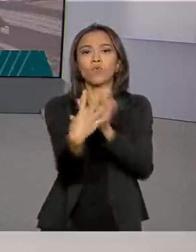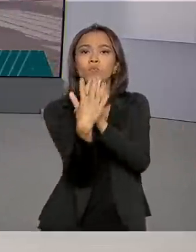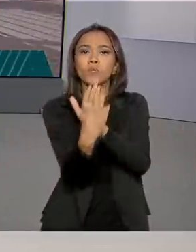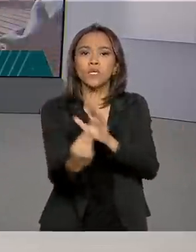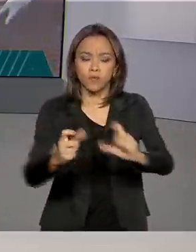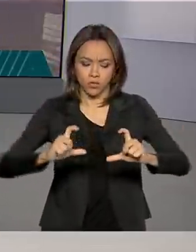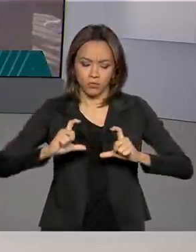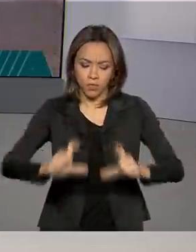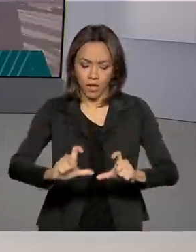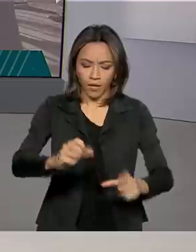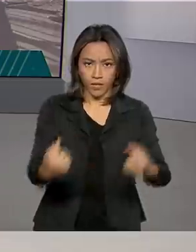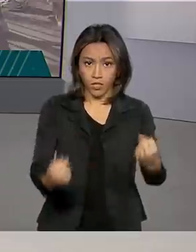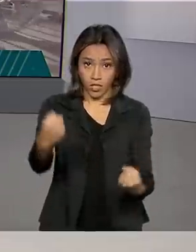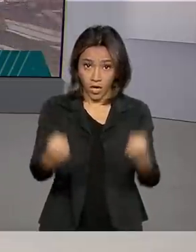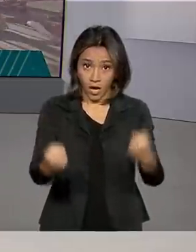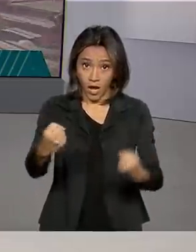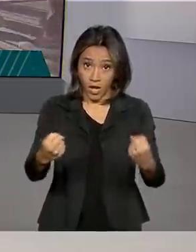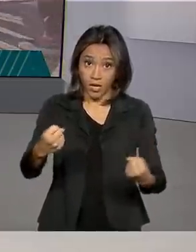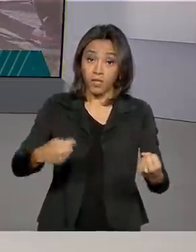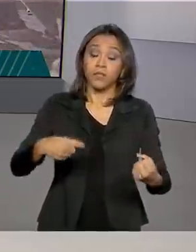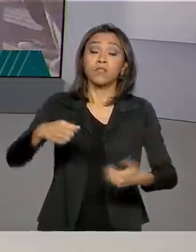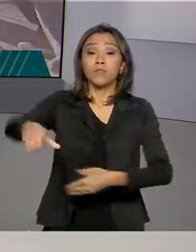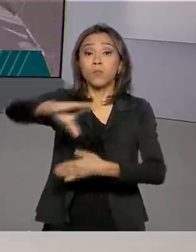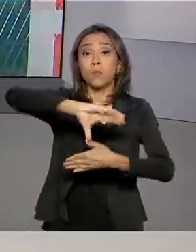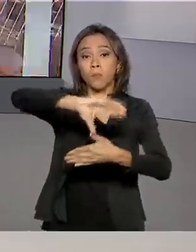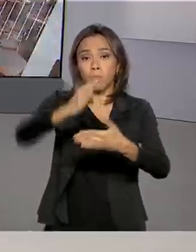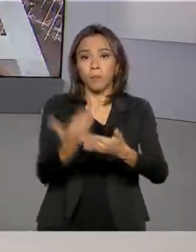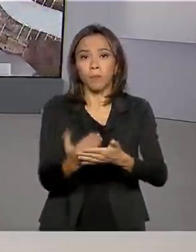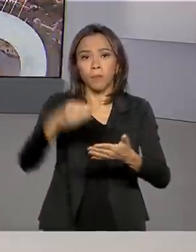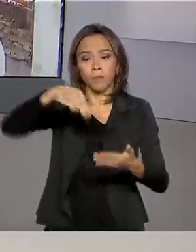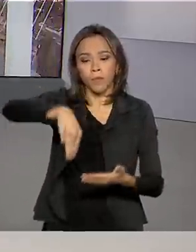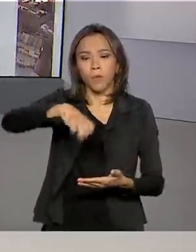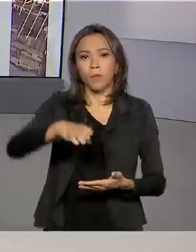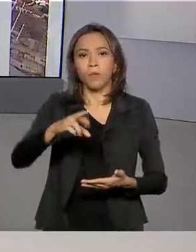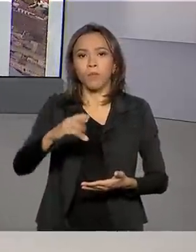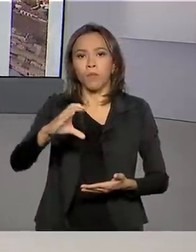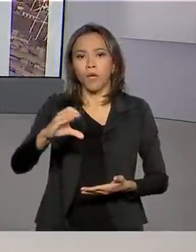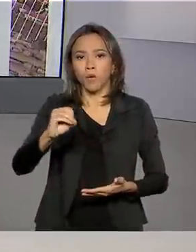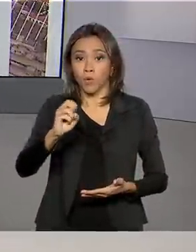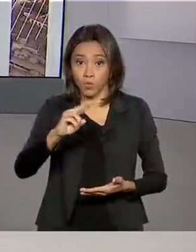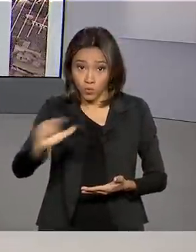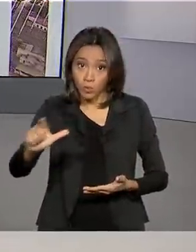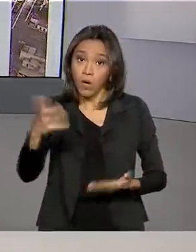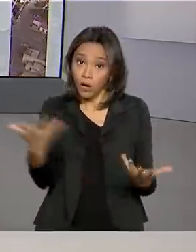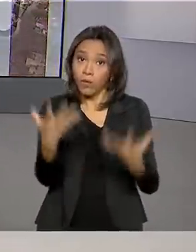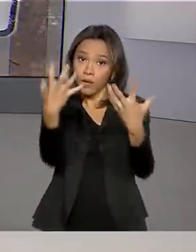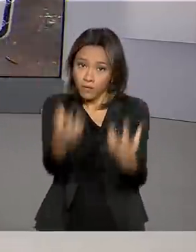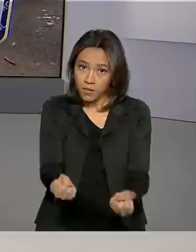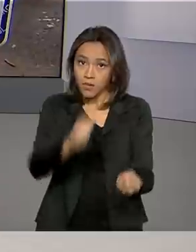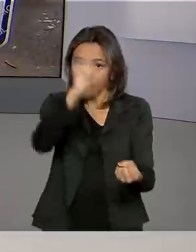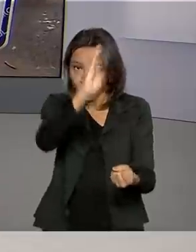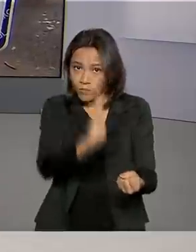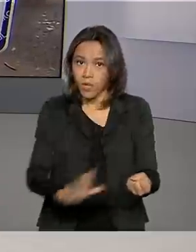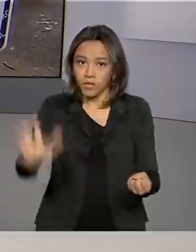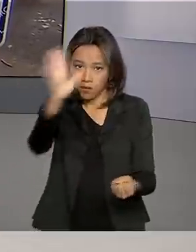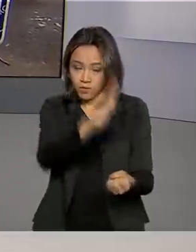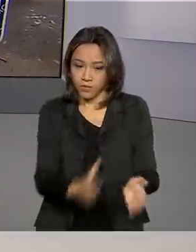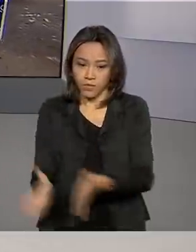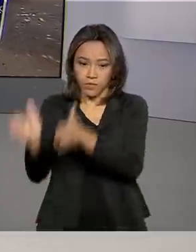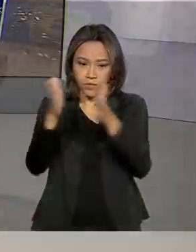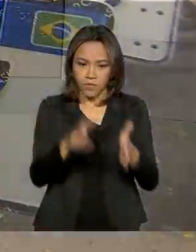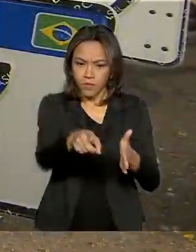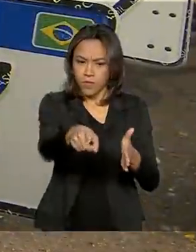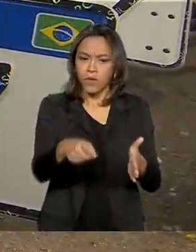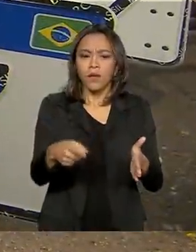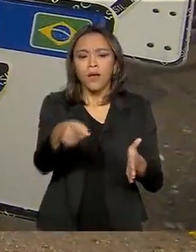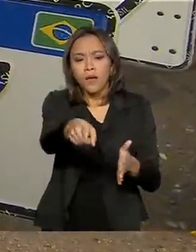placas para carros que circulam no Mercosul passa a ser adotado em todo o território nacional. Desde que a adoção de um